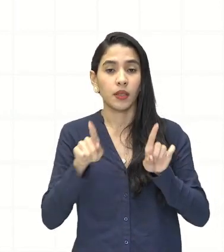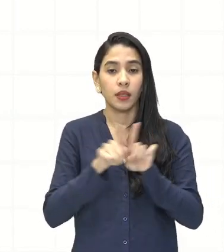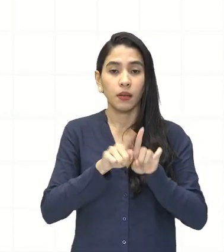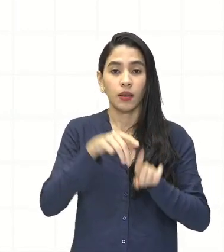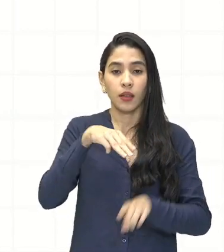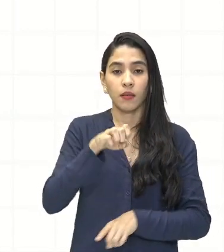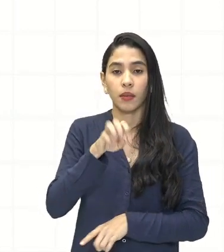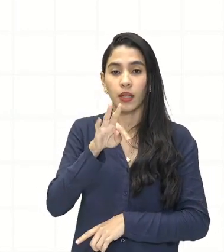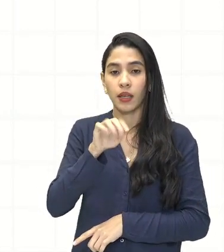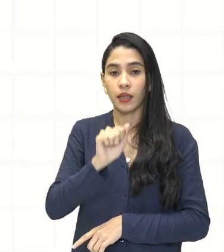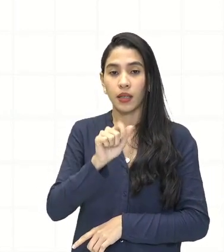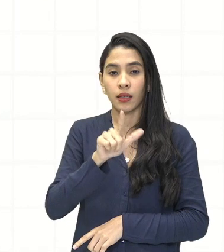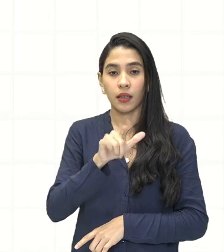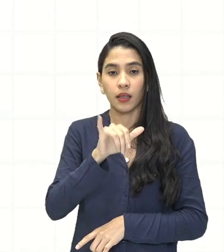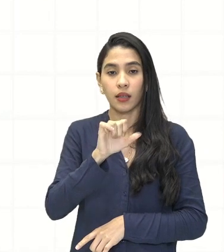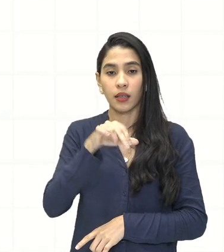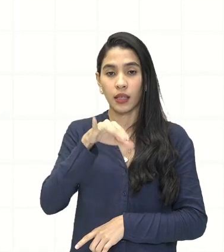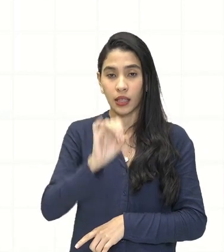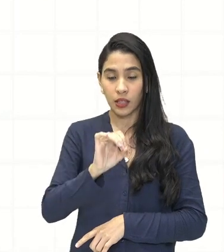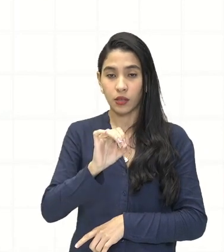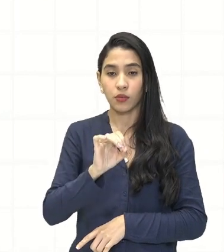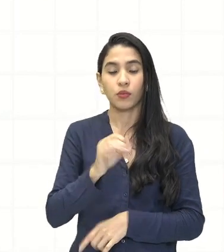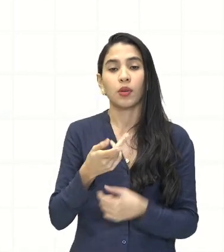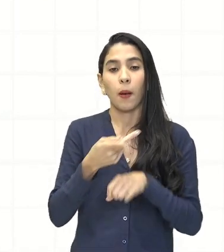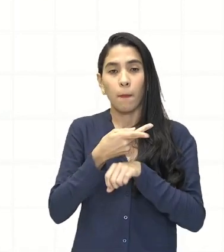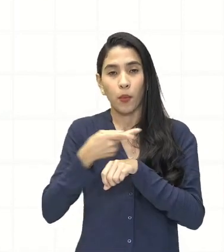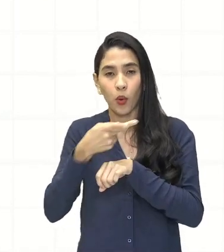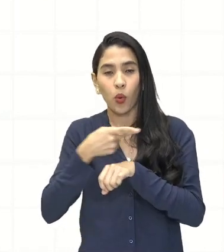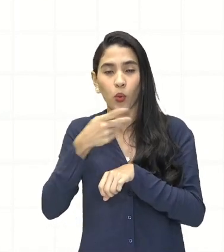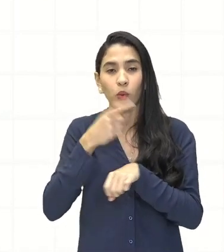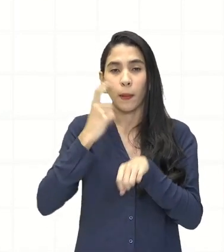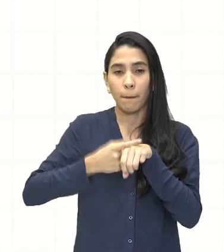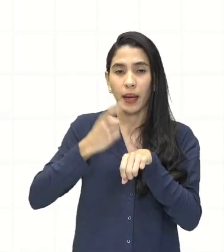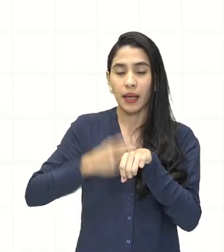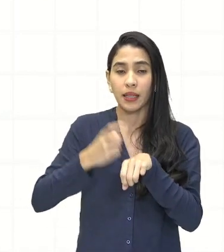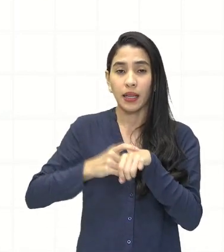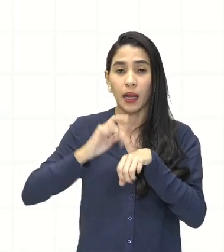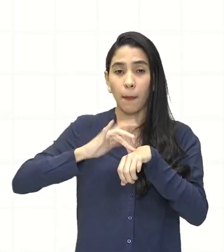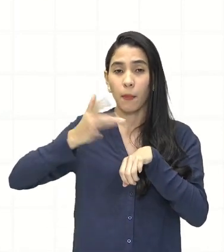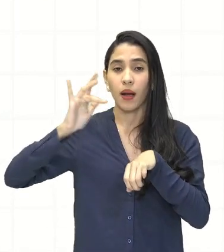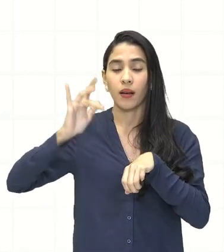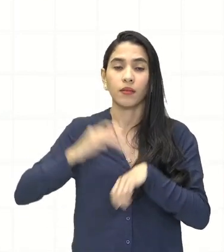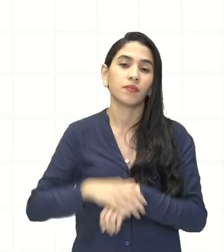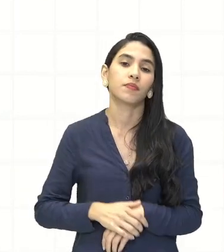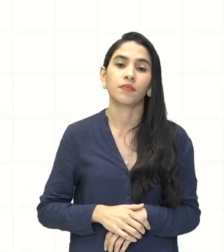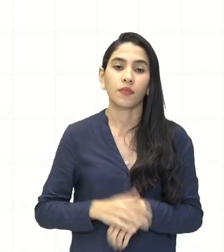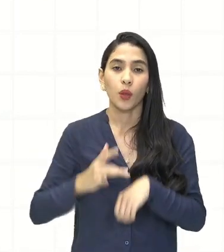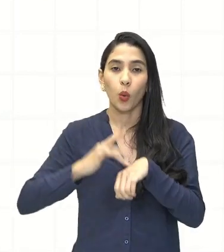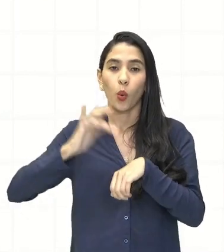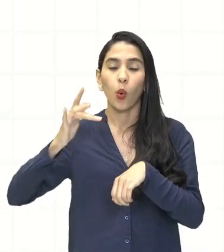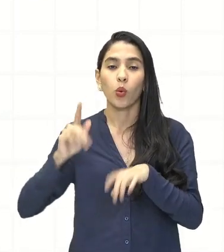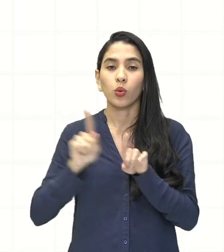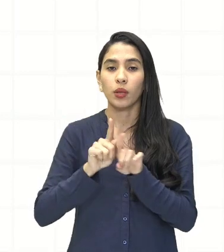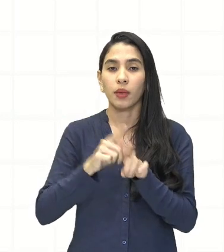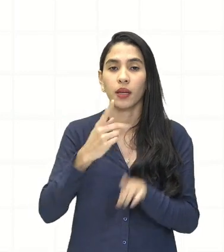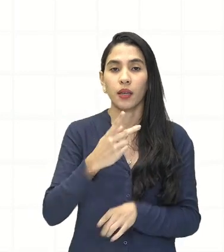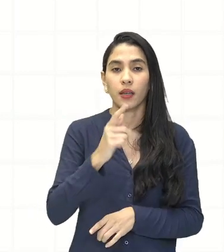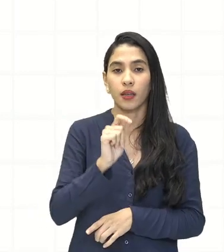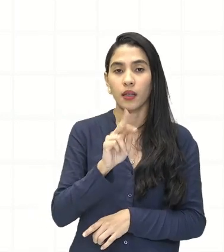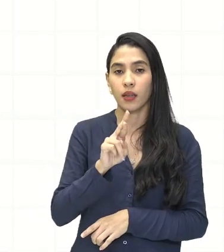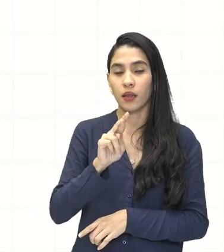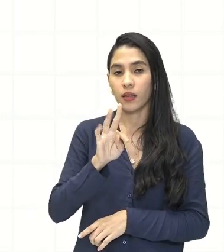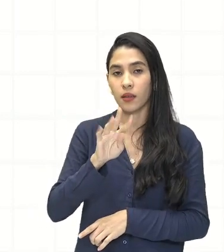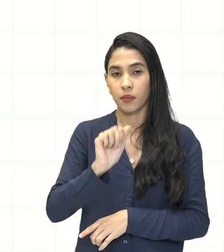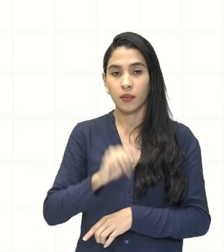Metalismo, busca de metais preciosos. Que metais são esses? Ouro e prata. Observem na